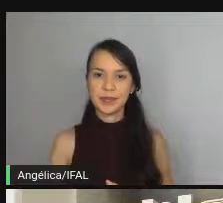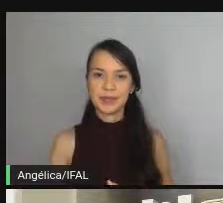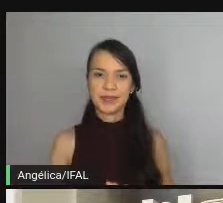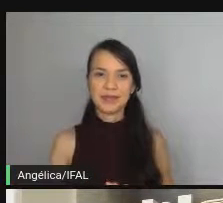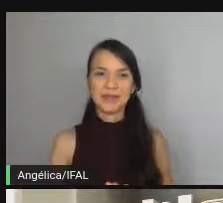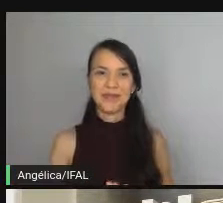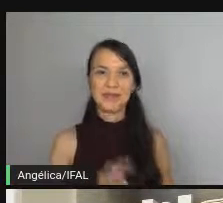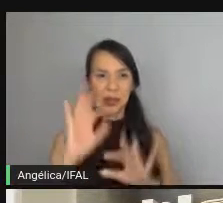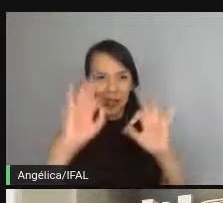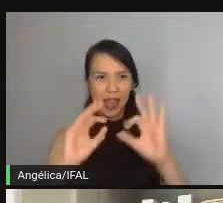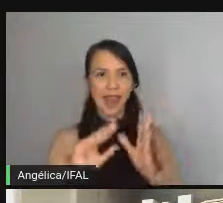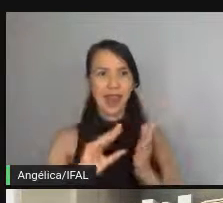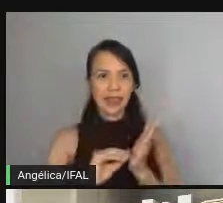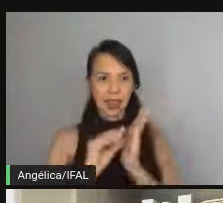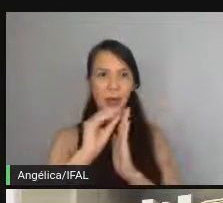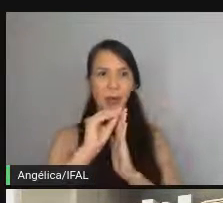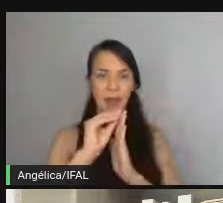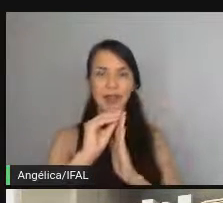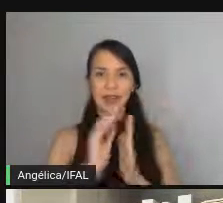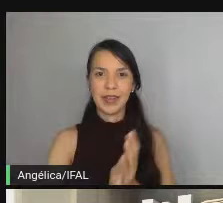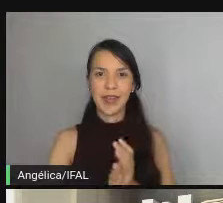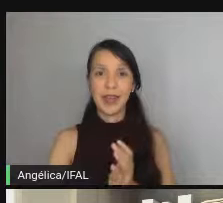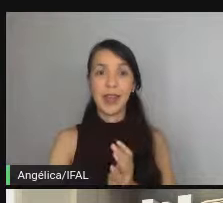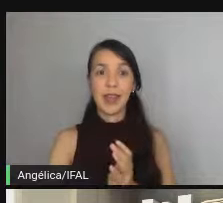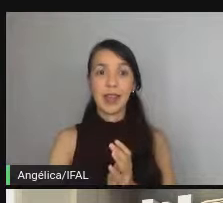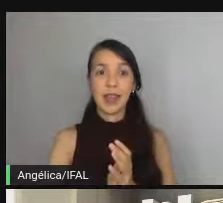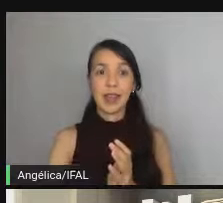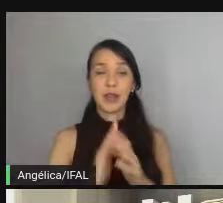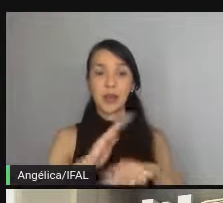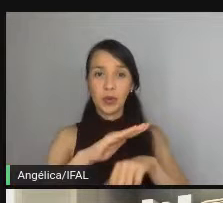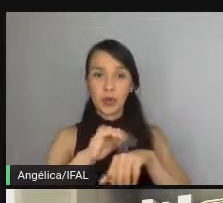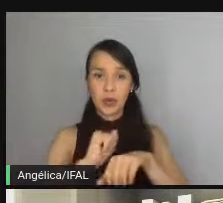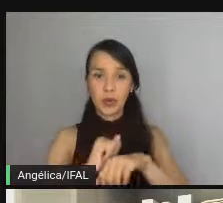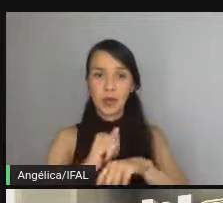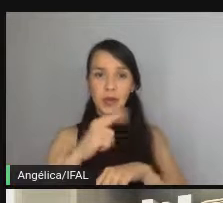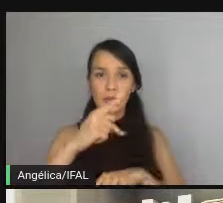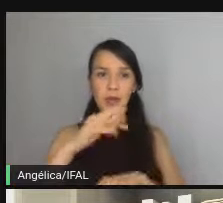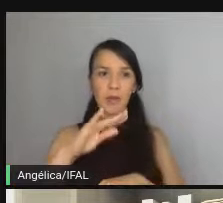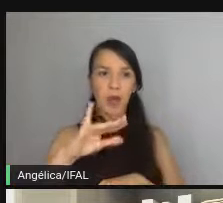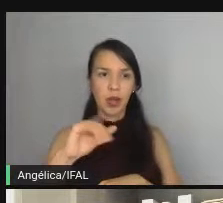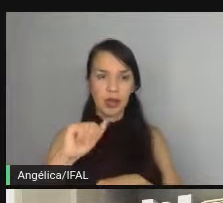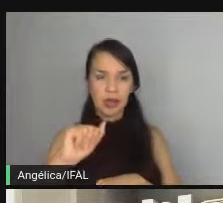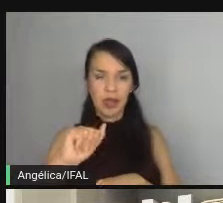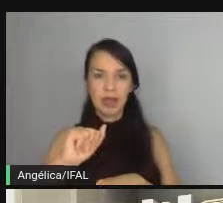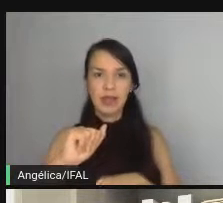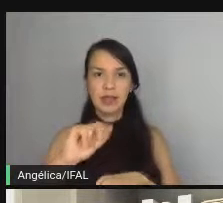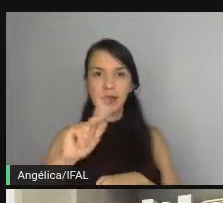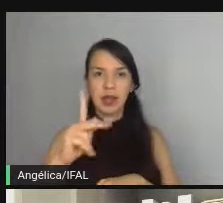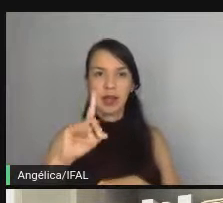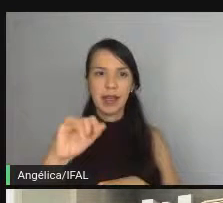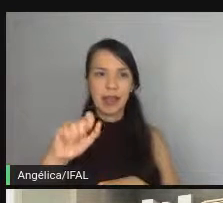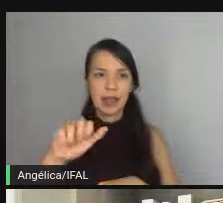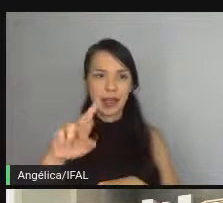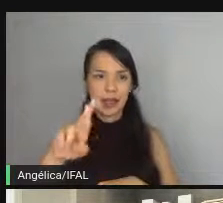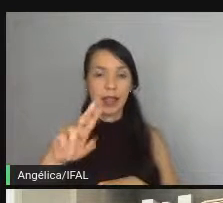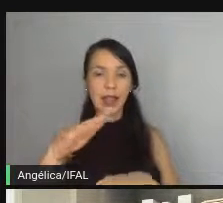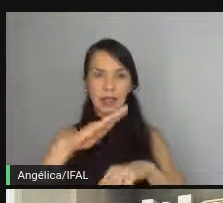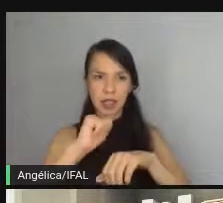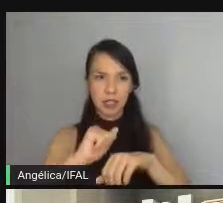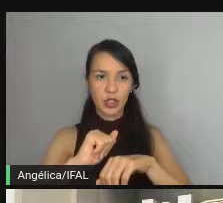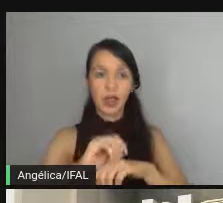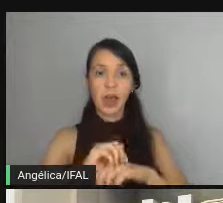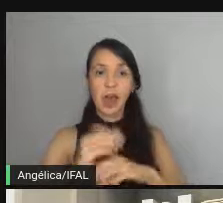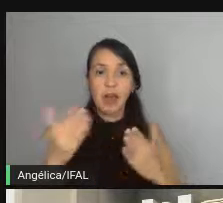steps tá aí tá compilando o código chamei o potência handler tá sendo chamado passando a requisição